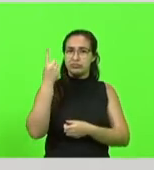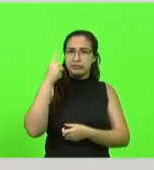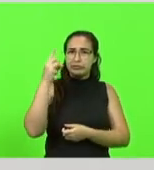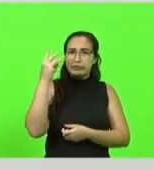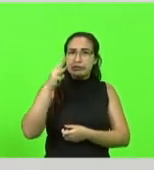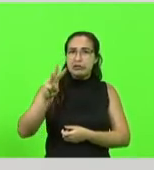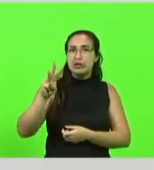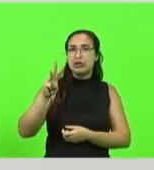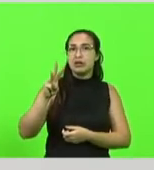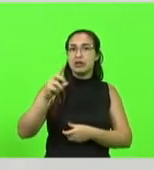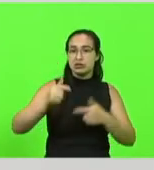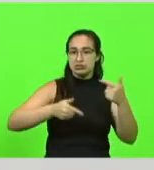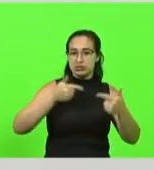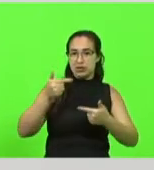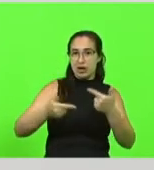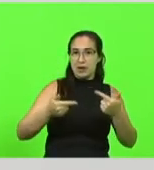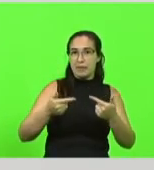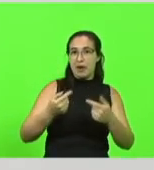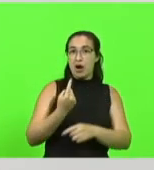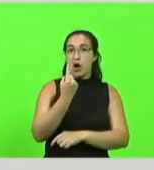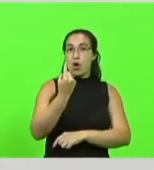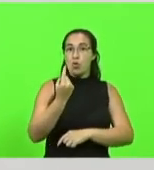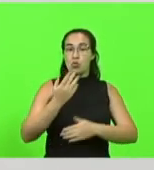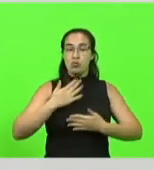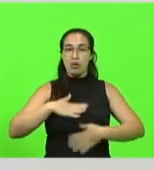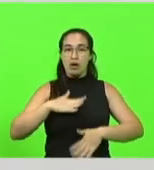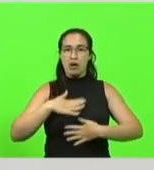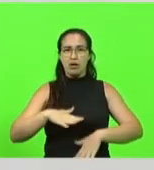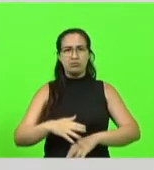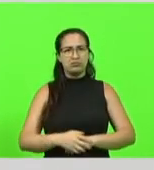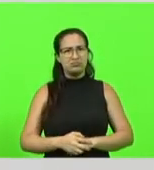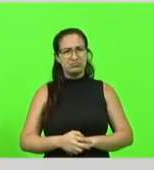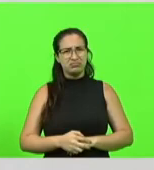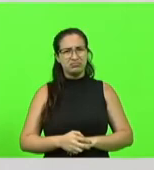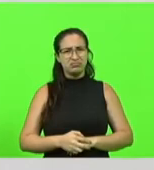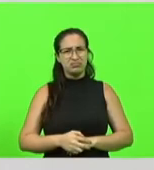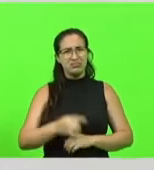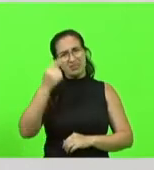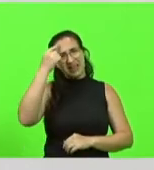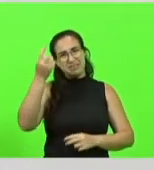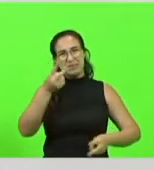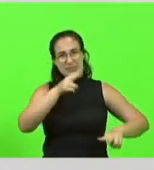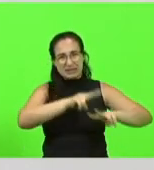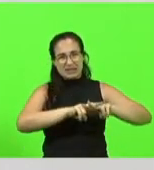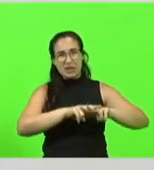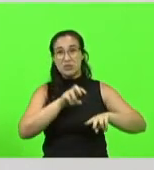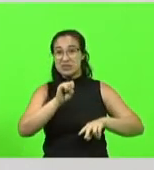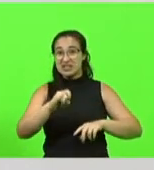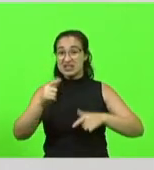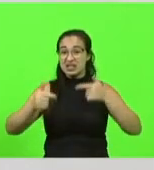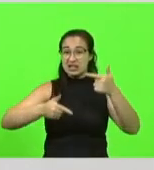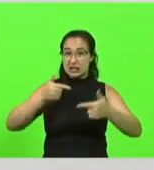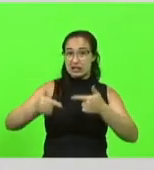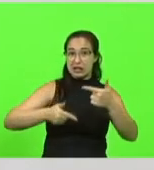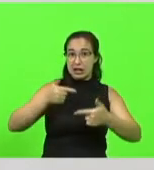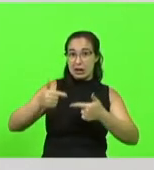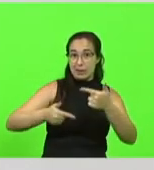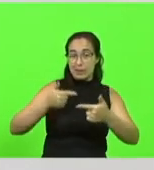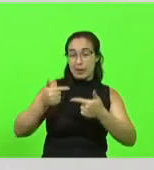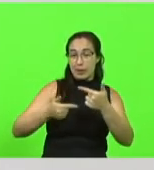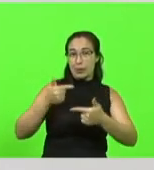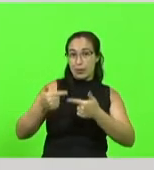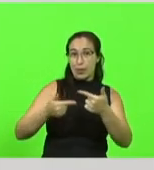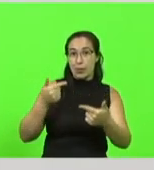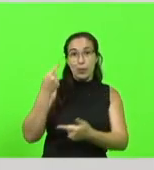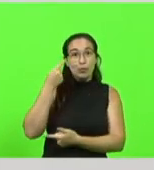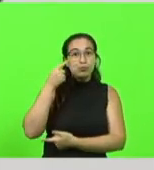um de folga isso me lembra a prisão se você trabalhar um dia não, como é? trabalha cada três dias ou dois